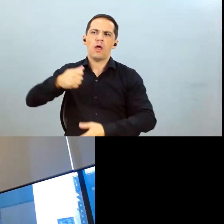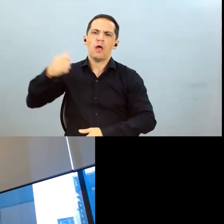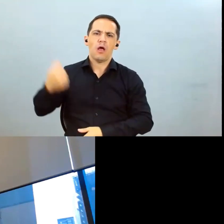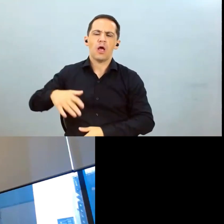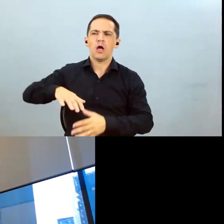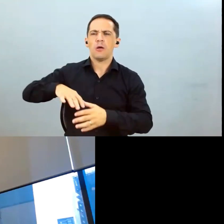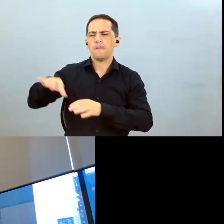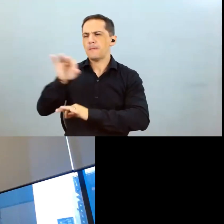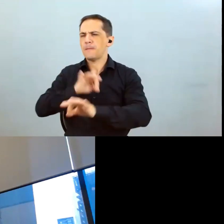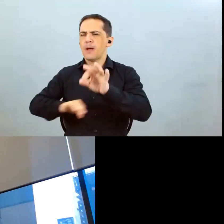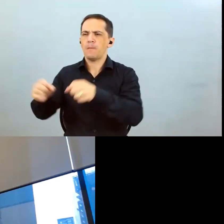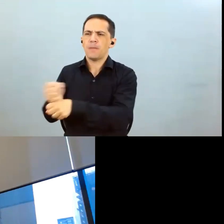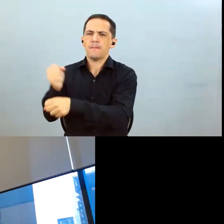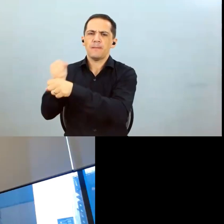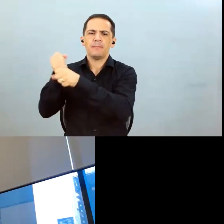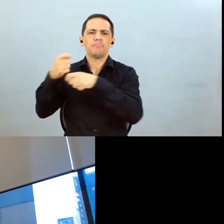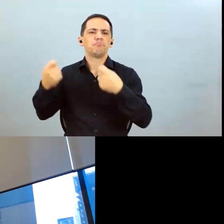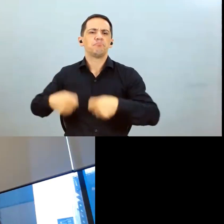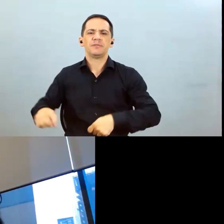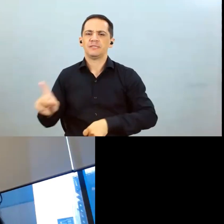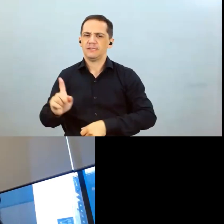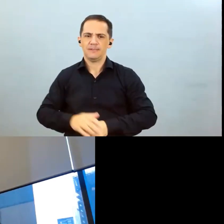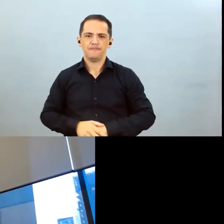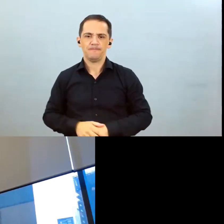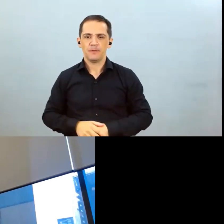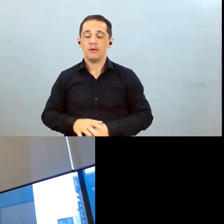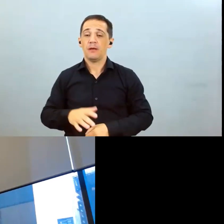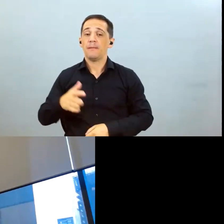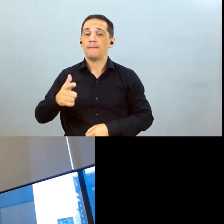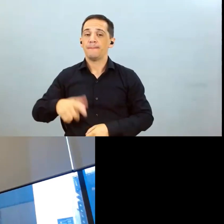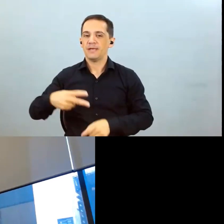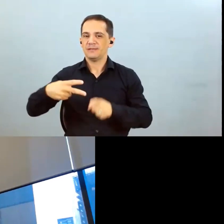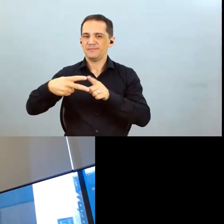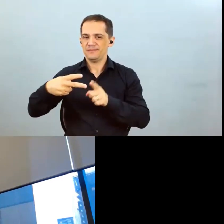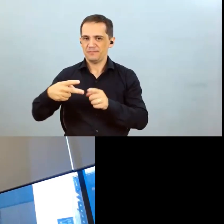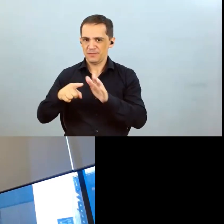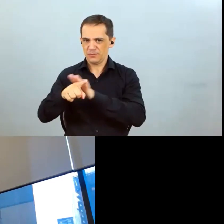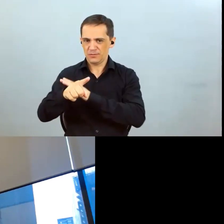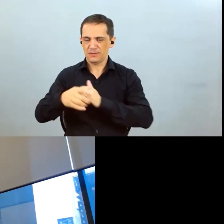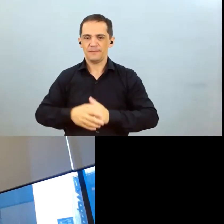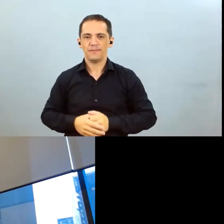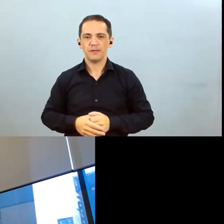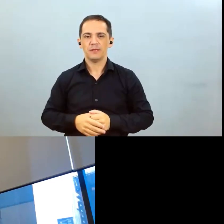momento eu vou fazer só mais duas perguntas se puder fazer um follow up em relação a principalmente agora o milho